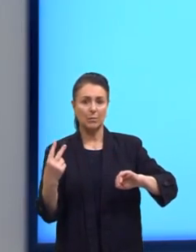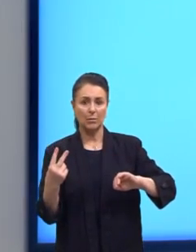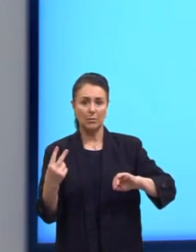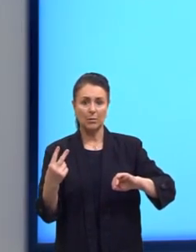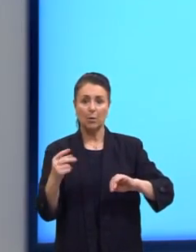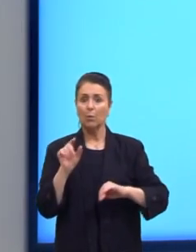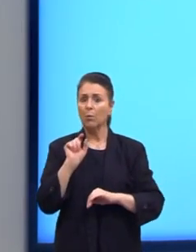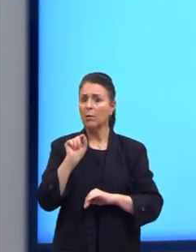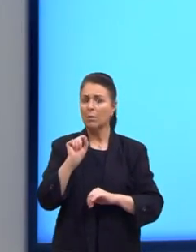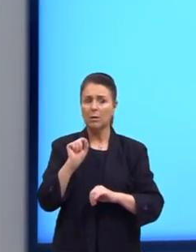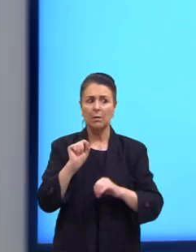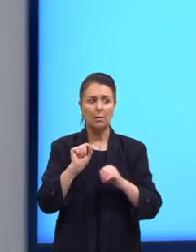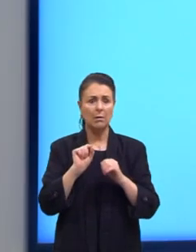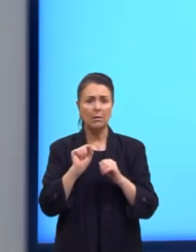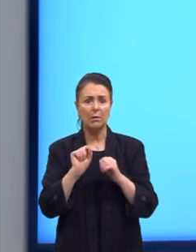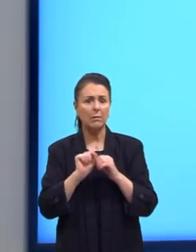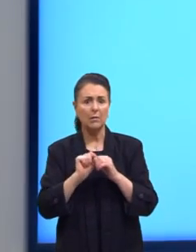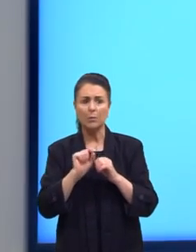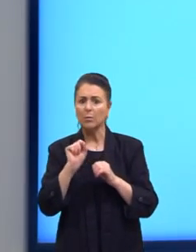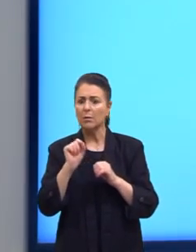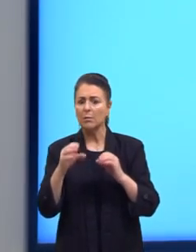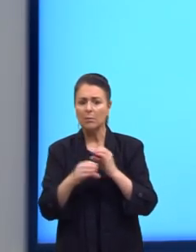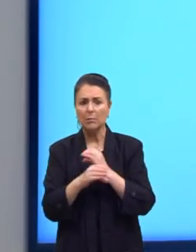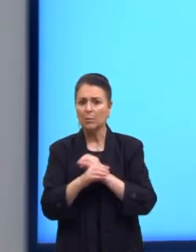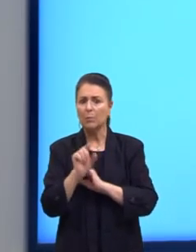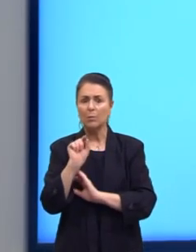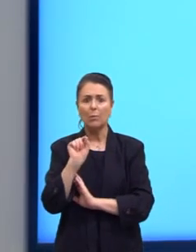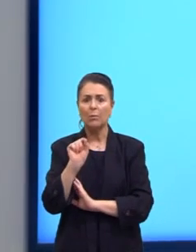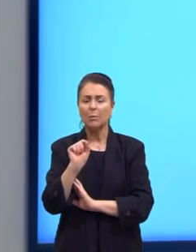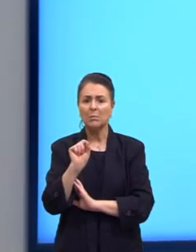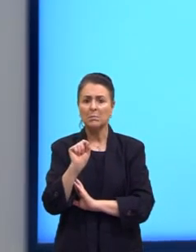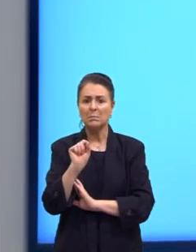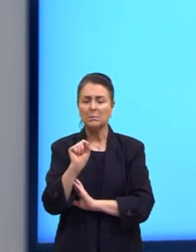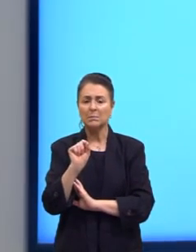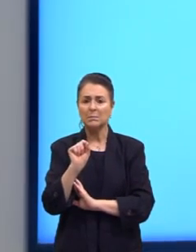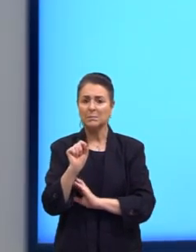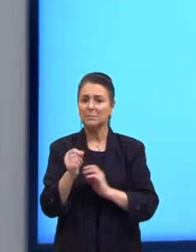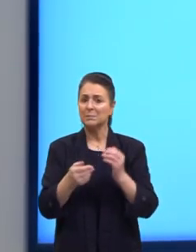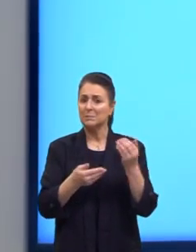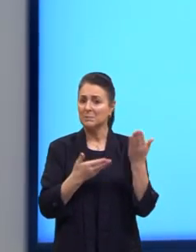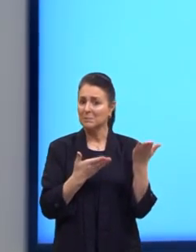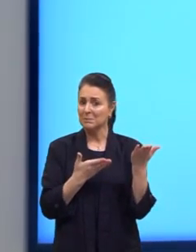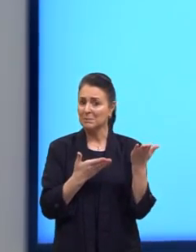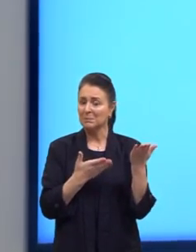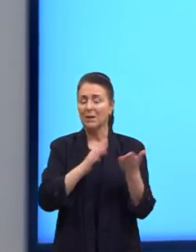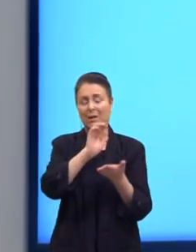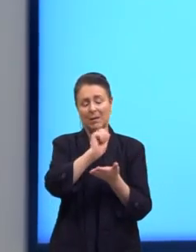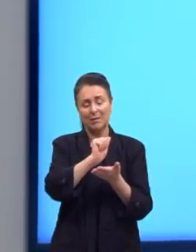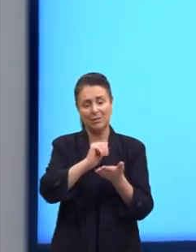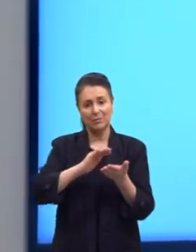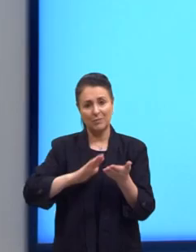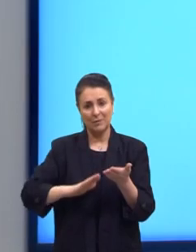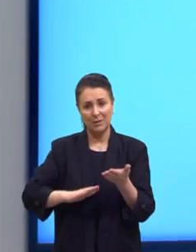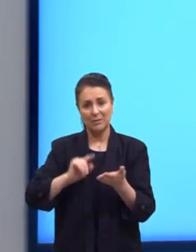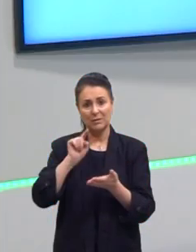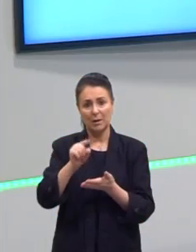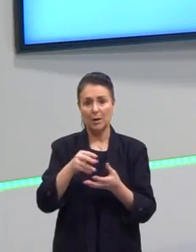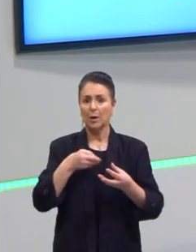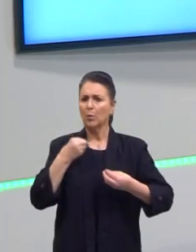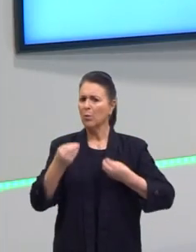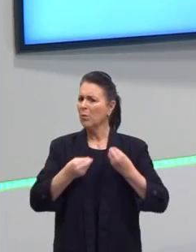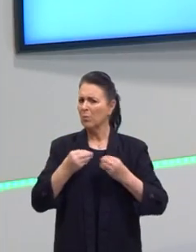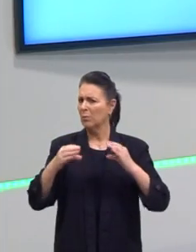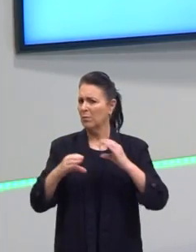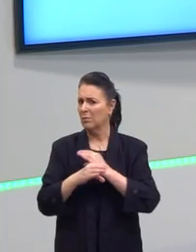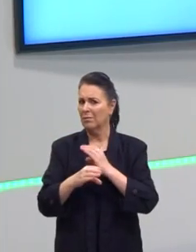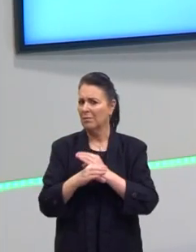completou? Né? Ah, e ela completou o quê? Os chores dela, quer dizer, as tarefas dela. Como que ela completou?